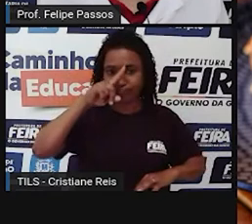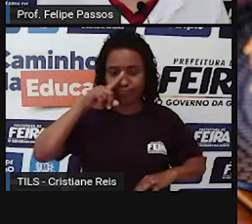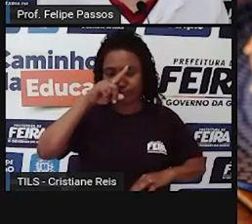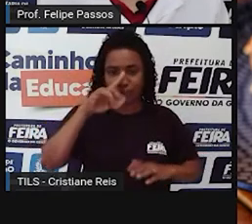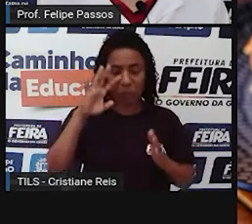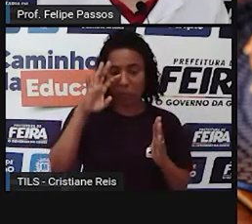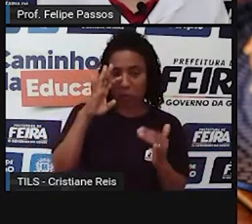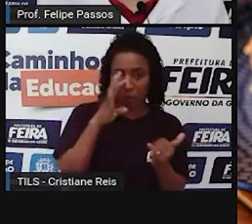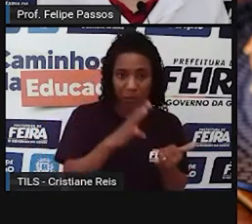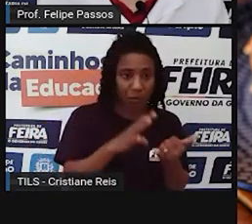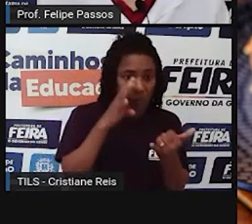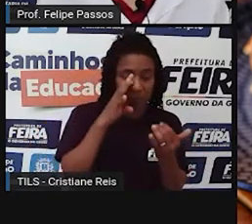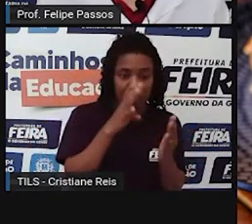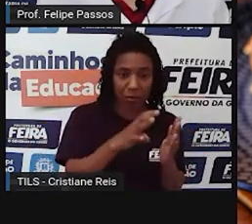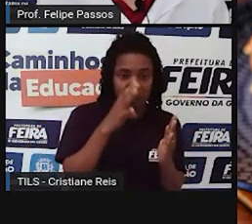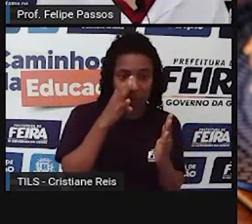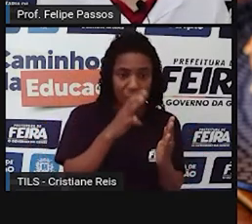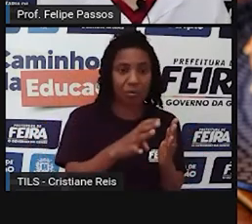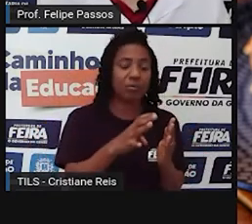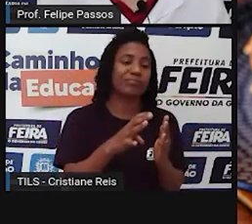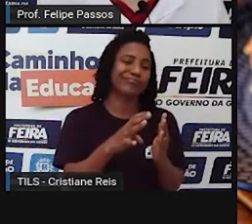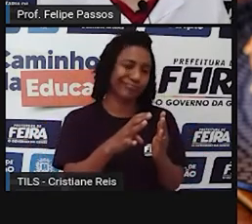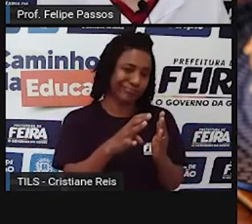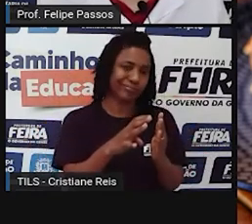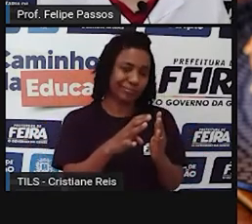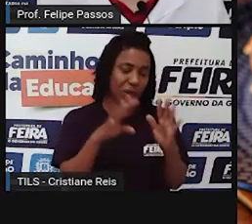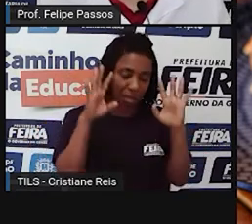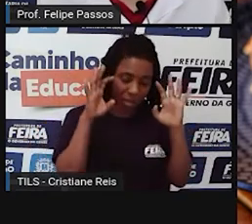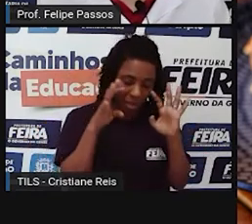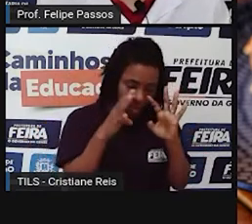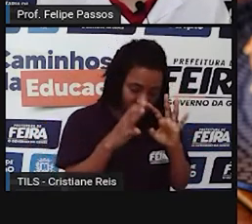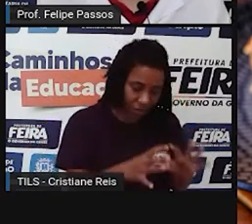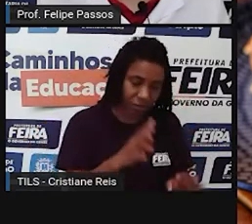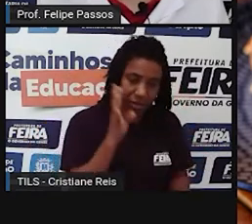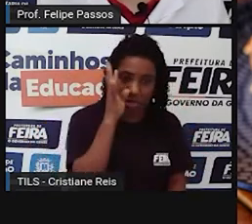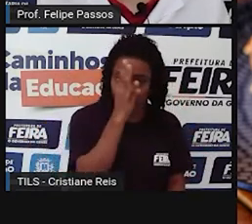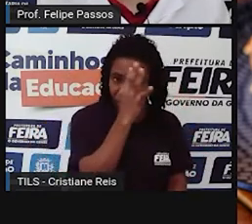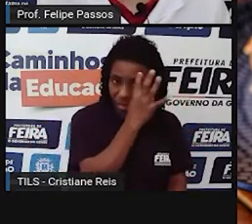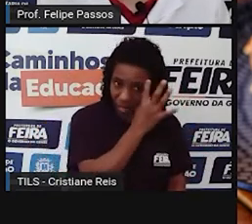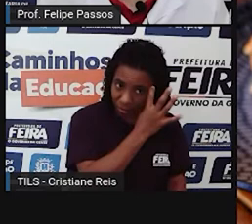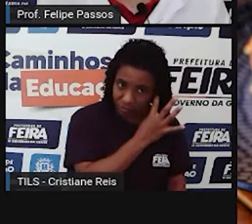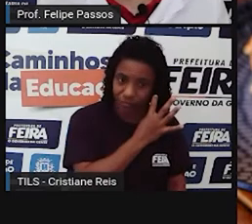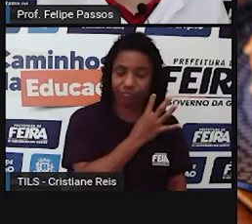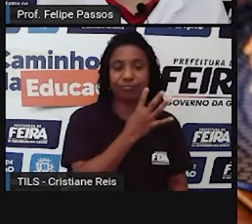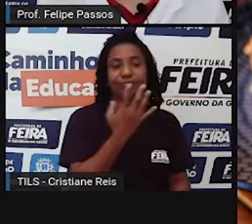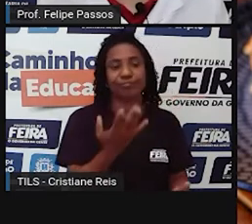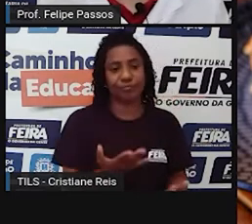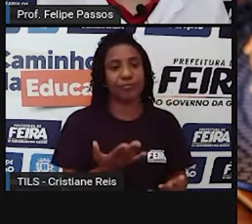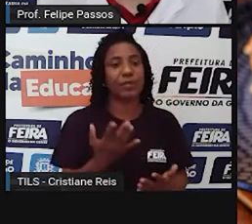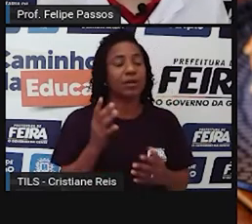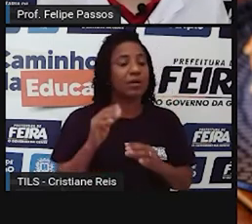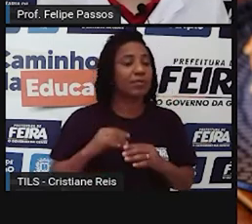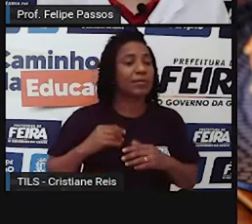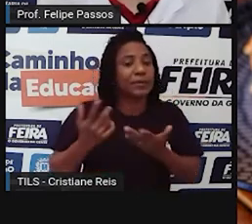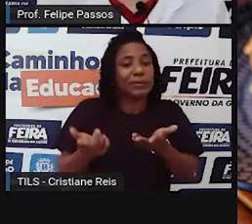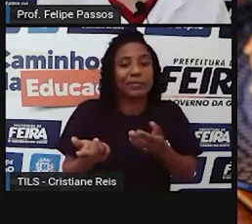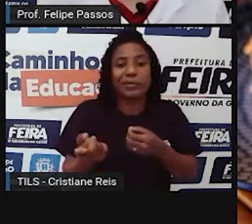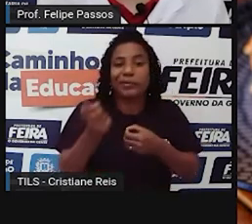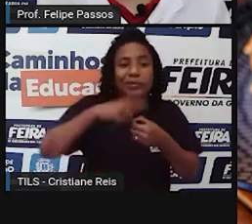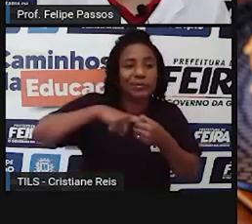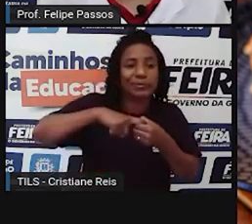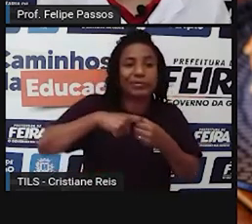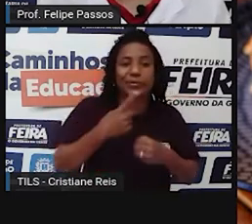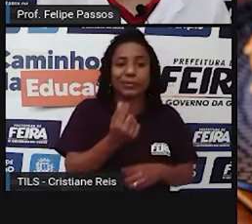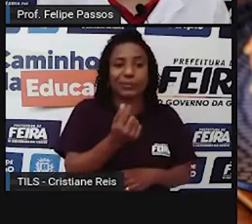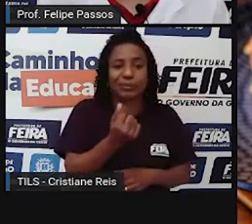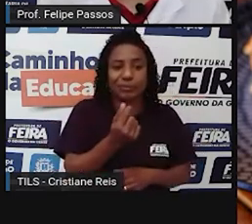naquele mundo digital e que não é um mundo material, não é um mundo que vai te dar retorno necessariamente. muitas